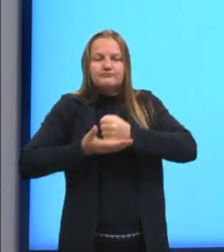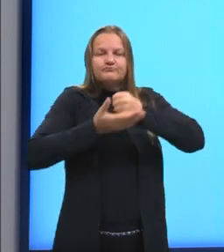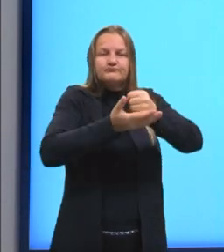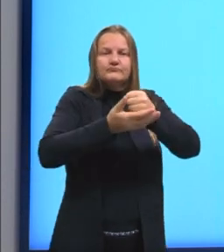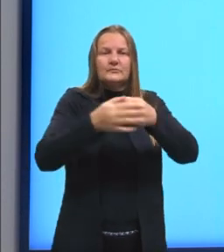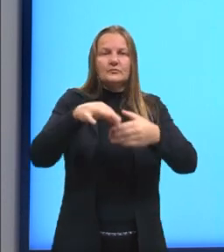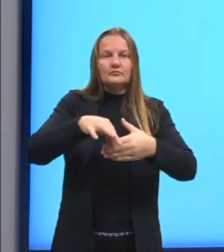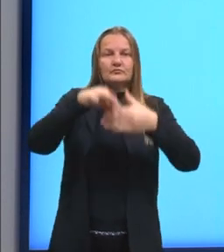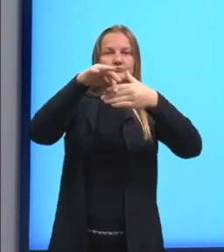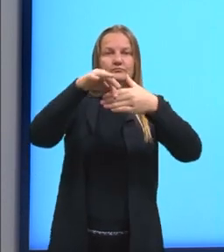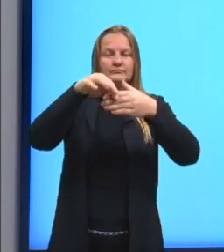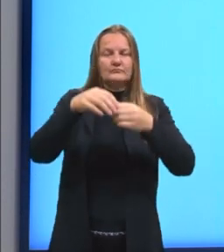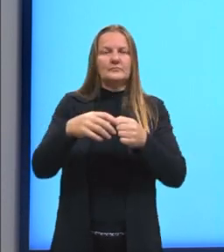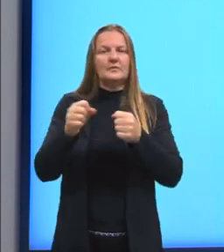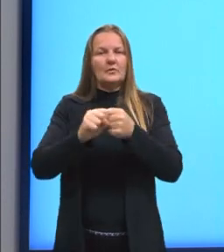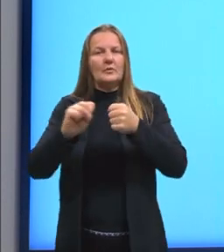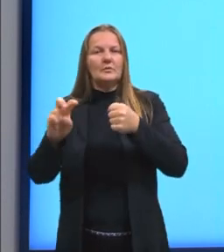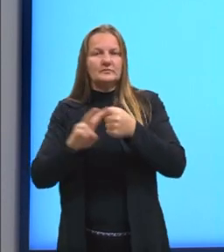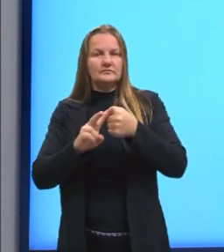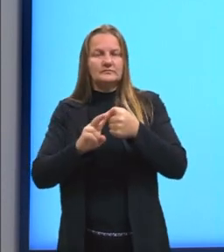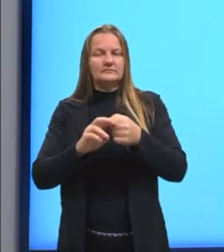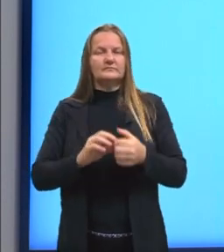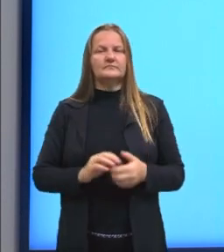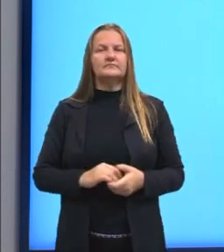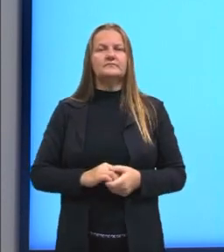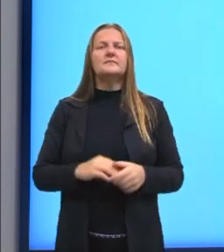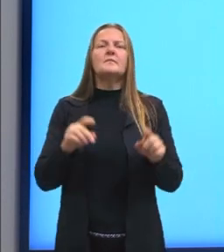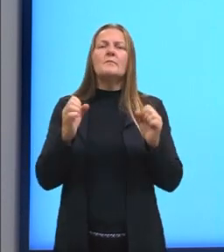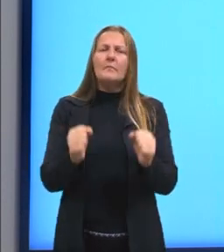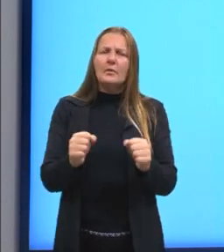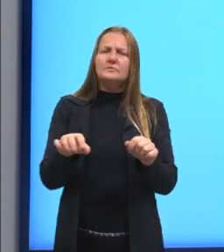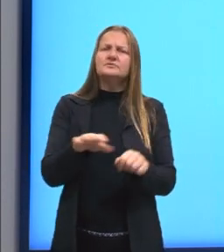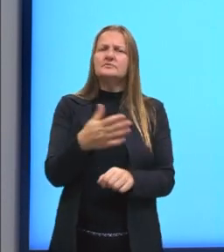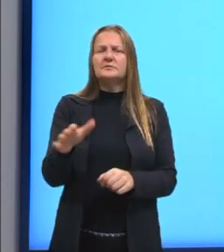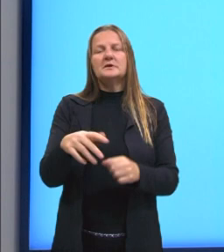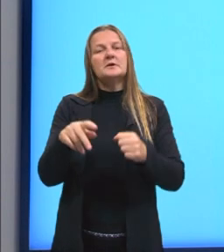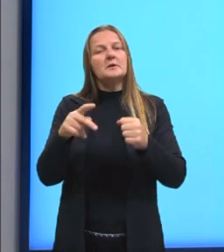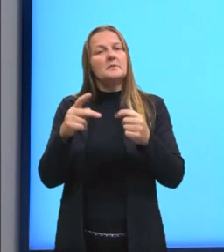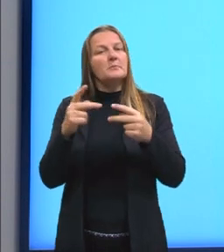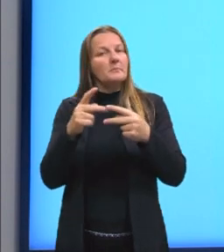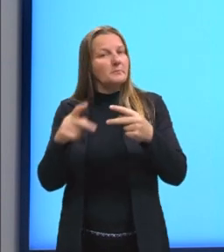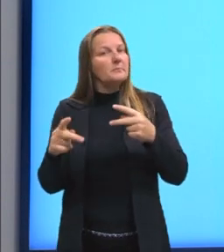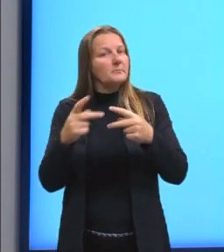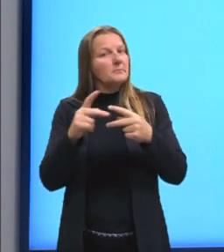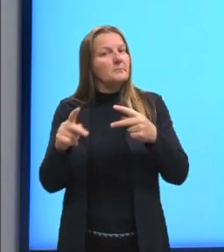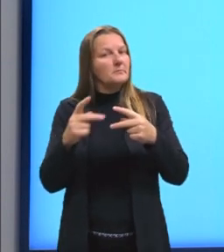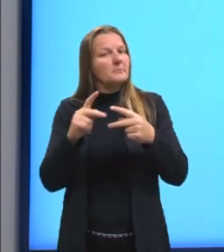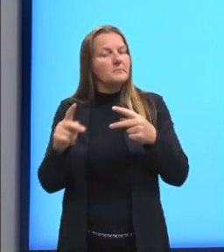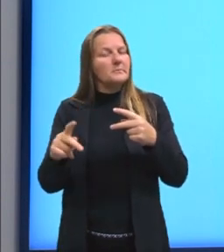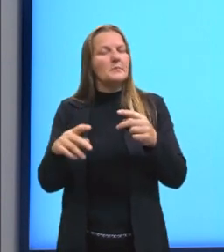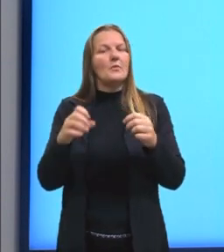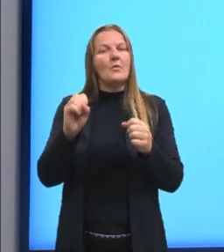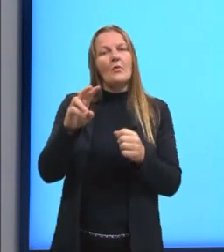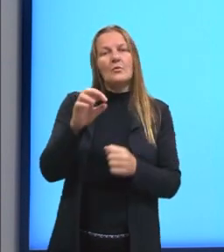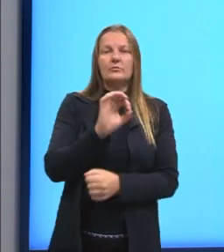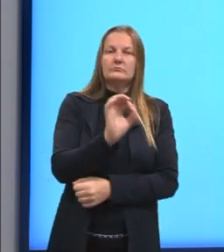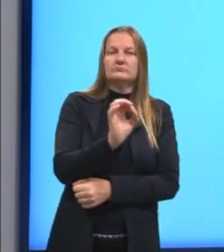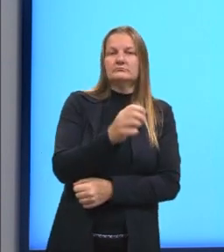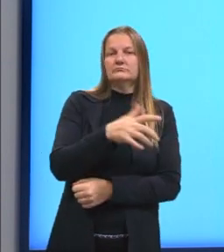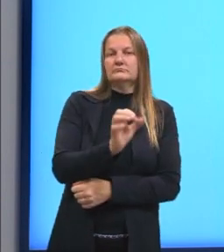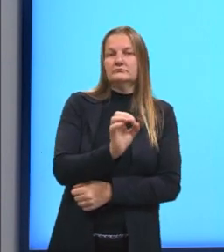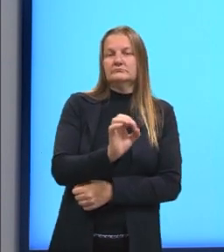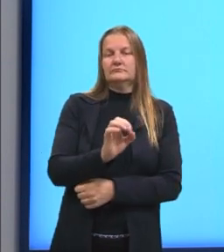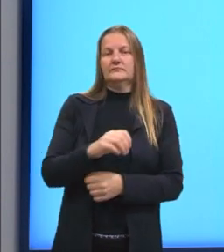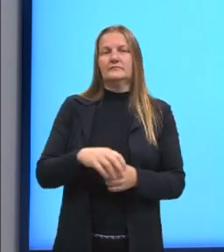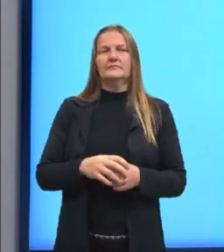ou um advérbio. E ele pode vir preposicionado ou não. O quer dizer isso? Ele pode